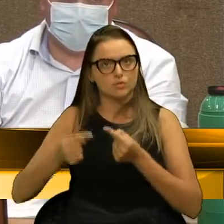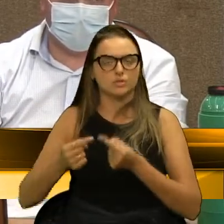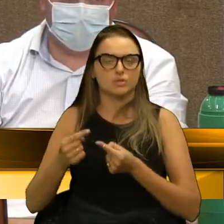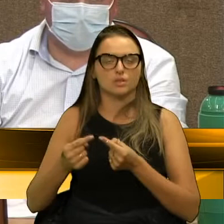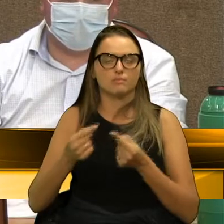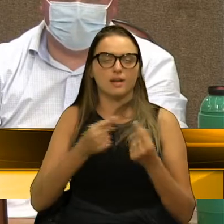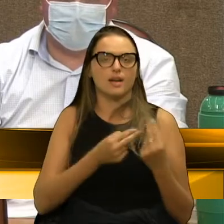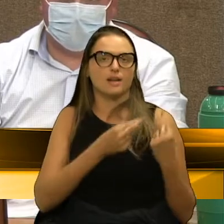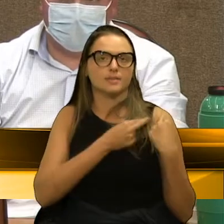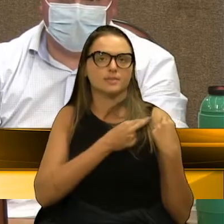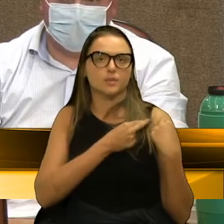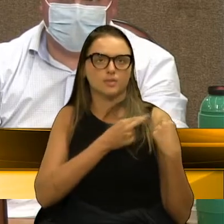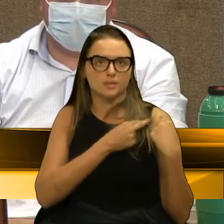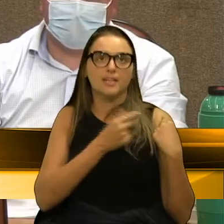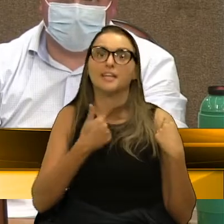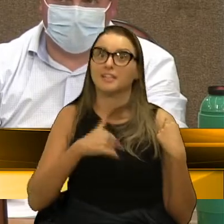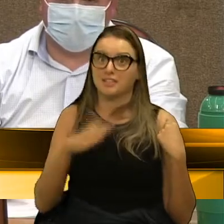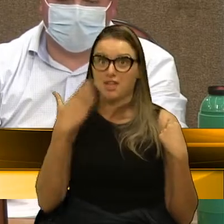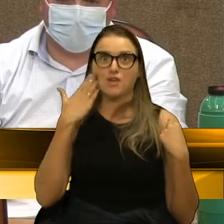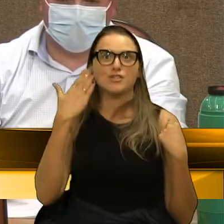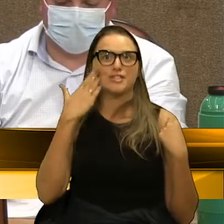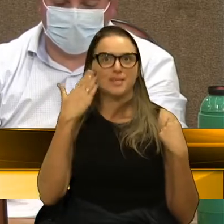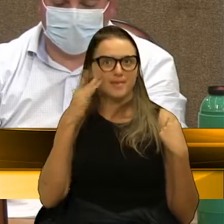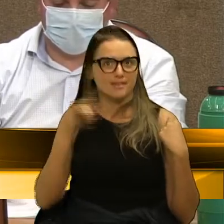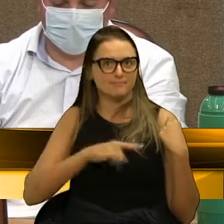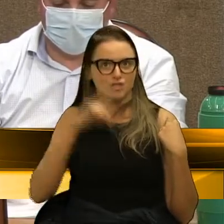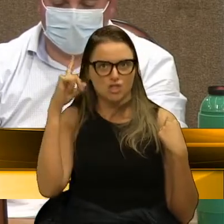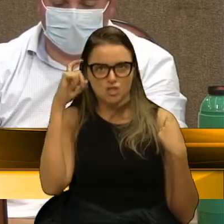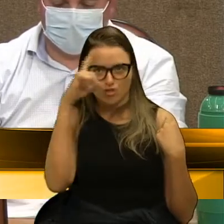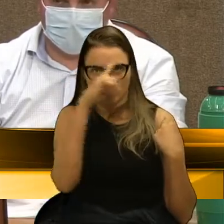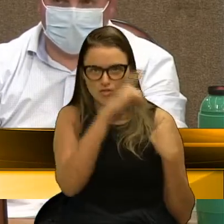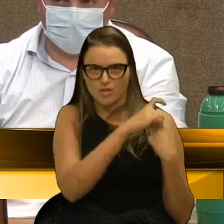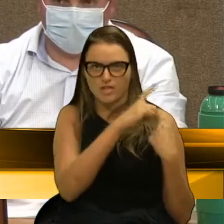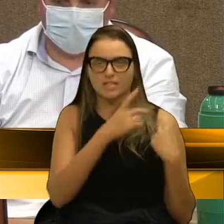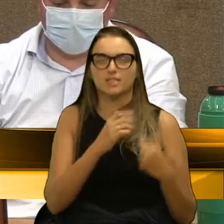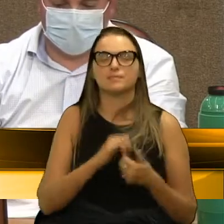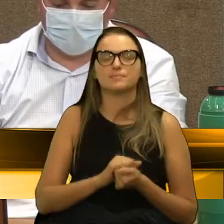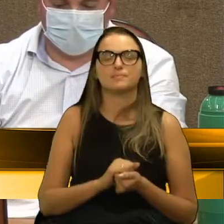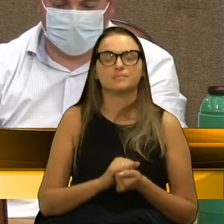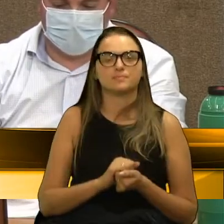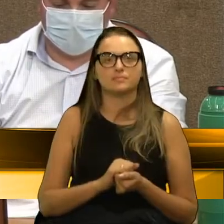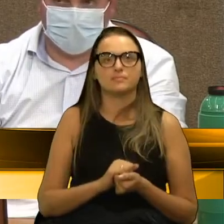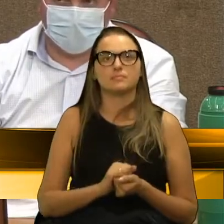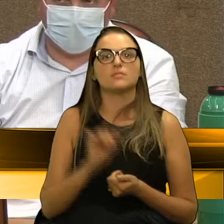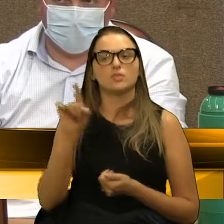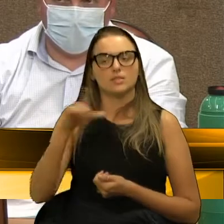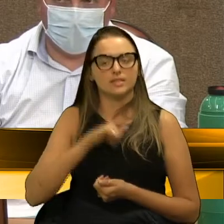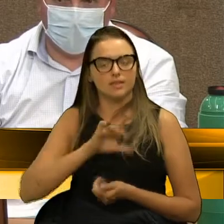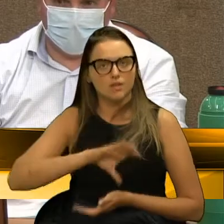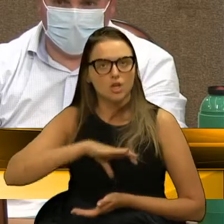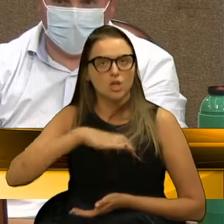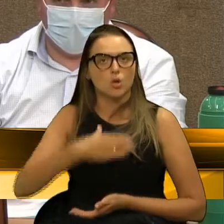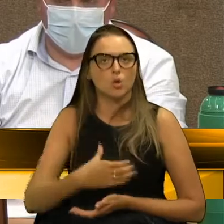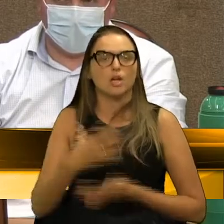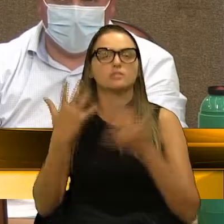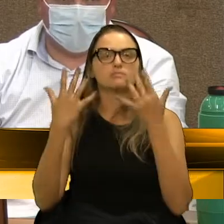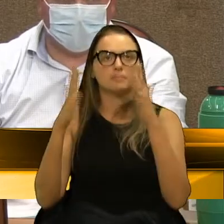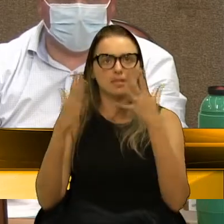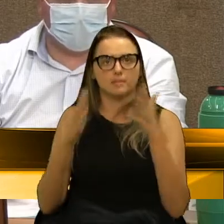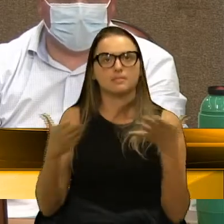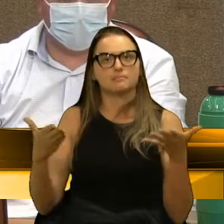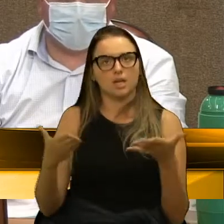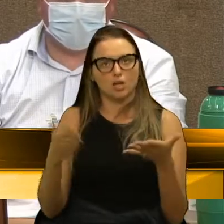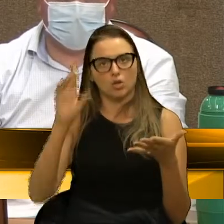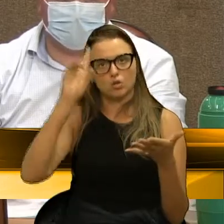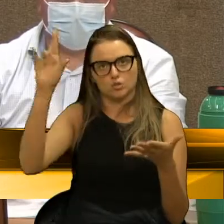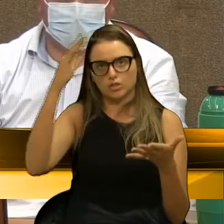briga aí, que eu sabia que ia ser bastante debatida, o senhor teve a coragem e parabéns, e agora o